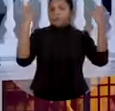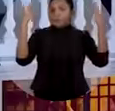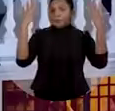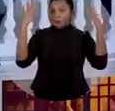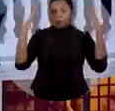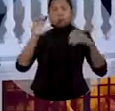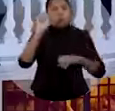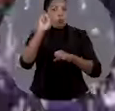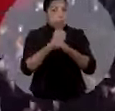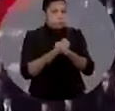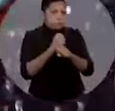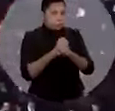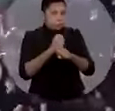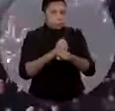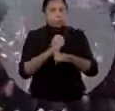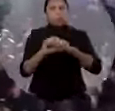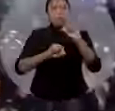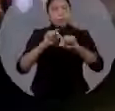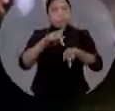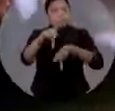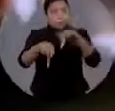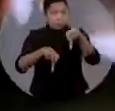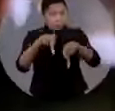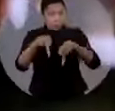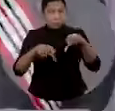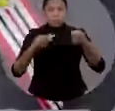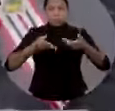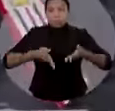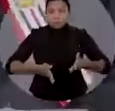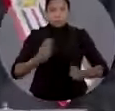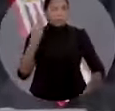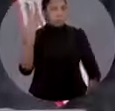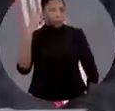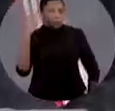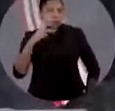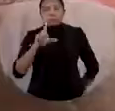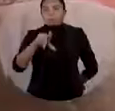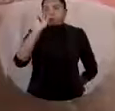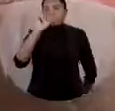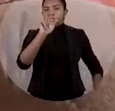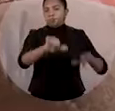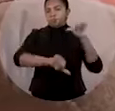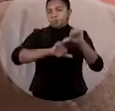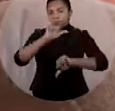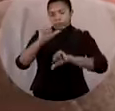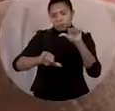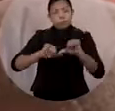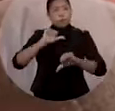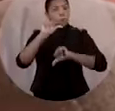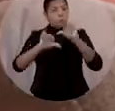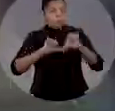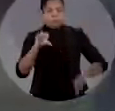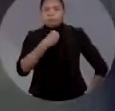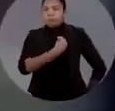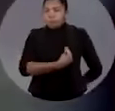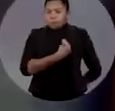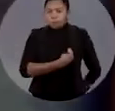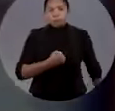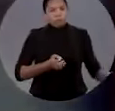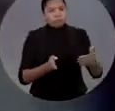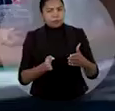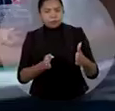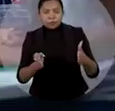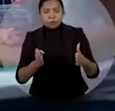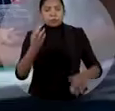Há oito anos, o povo paraense decidiu mudar, mudar de rumo, mudar de